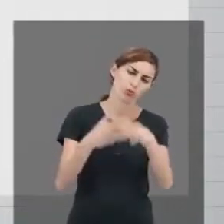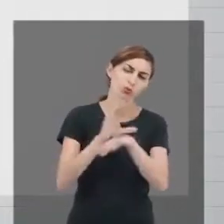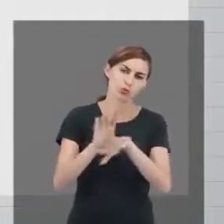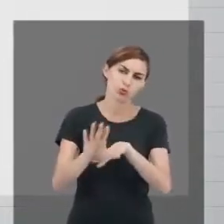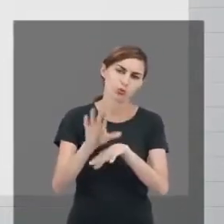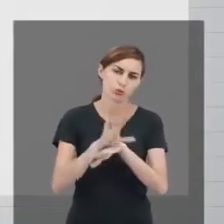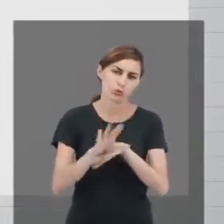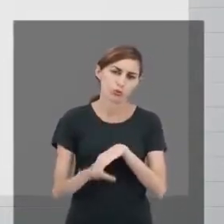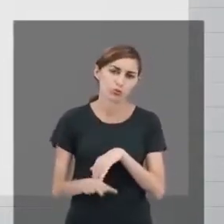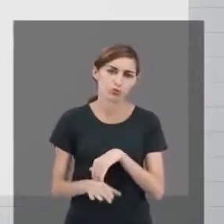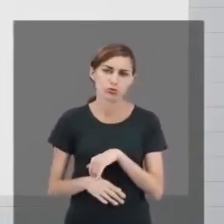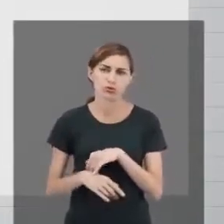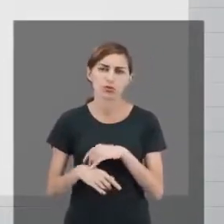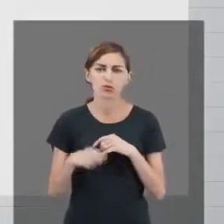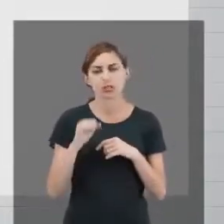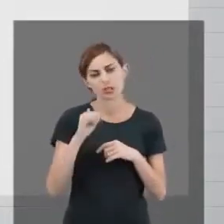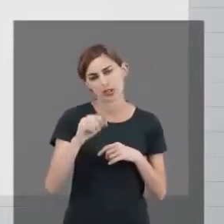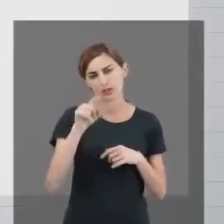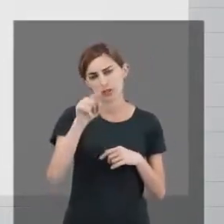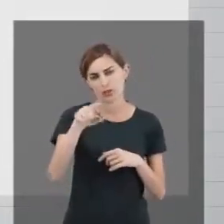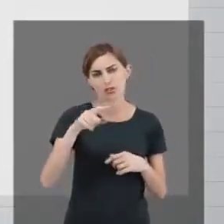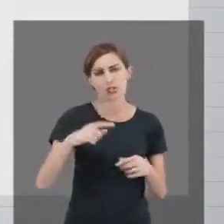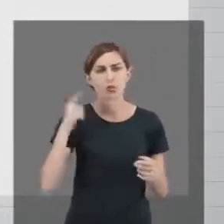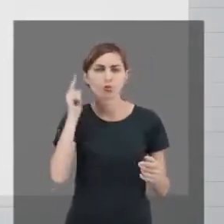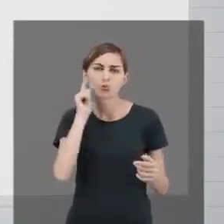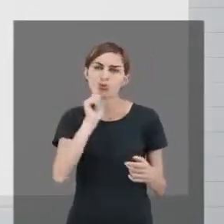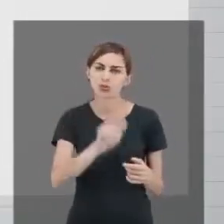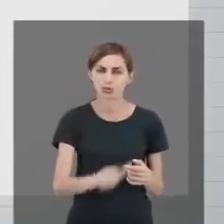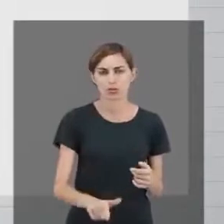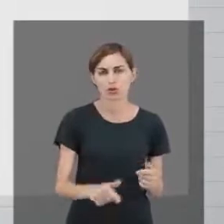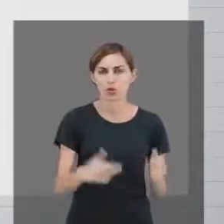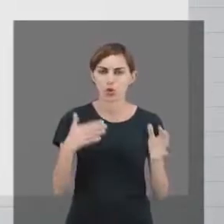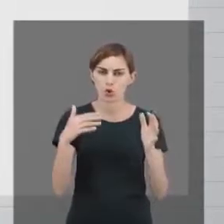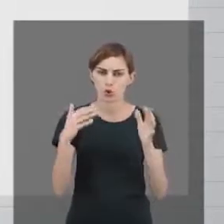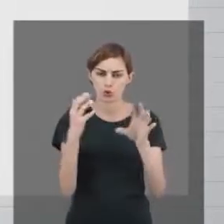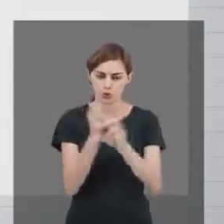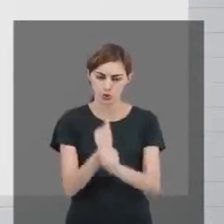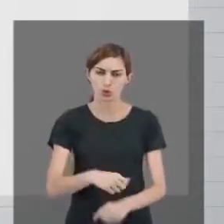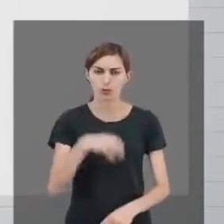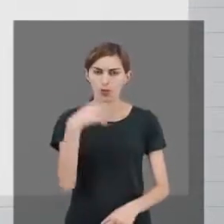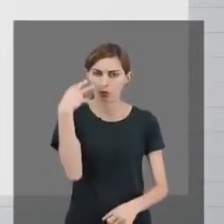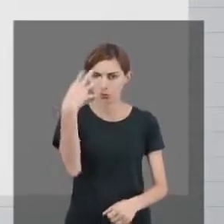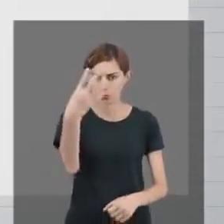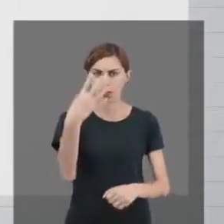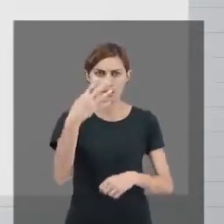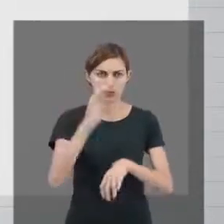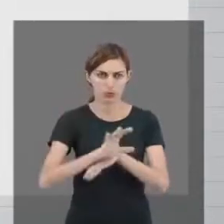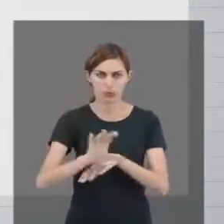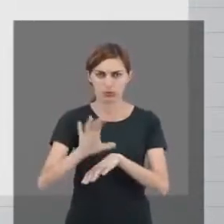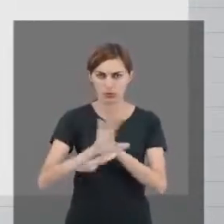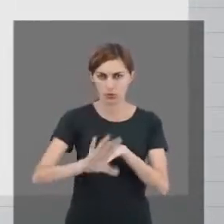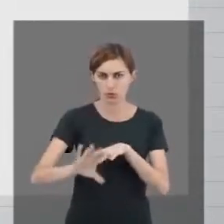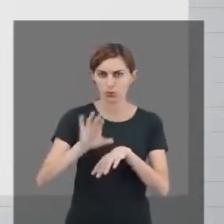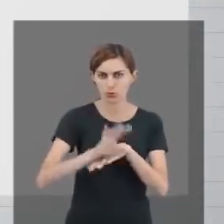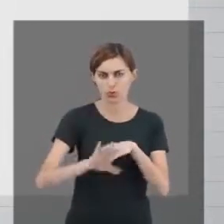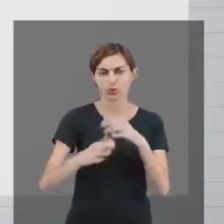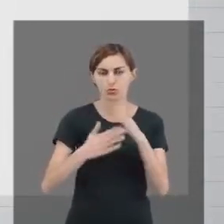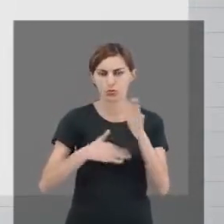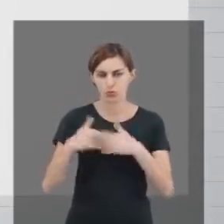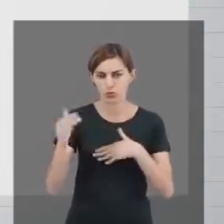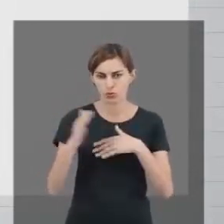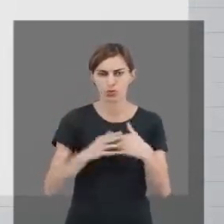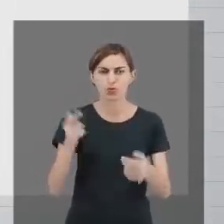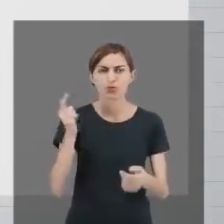curso. Se você atingiu a nota 4 na competência, você vai receber